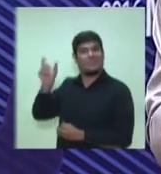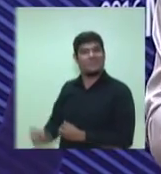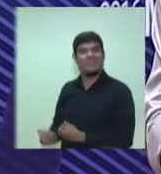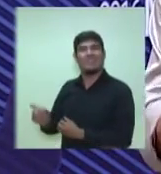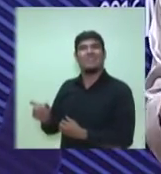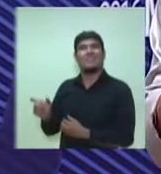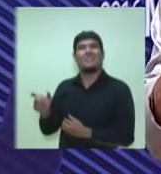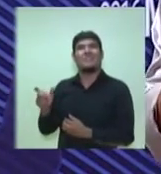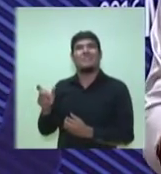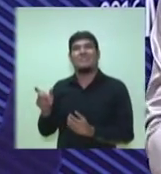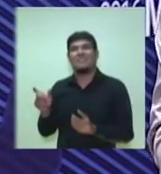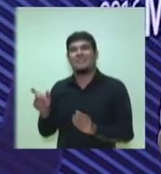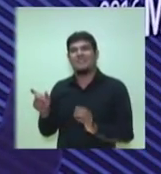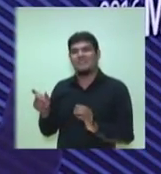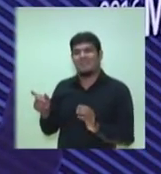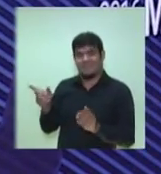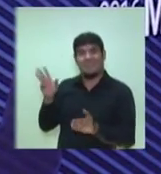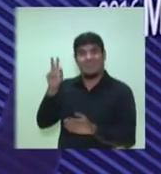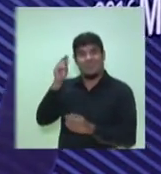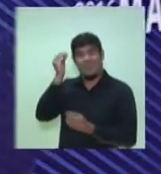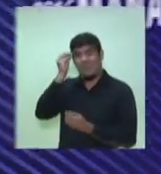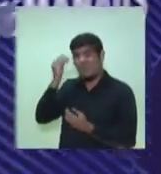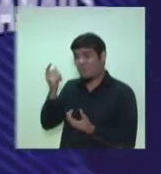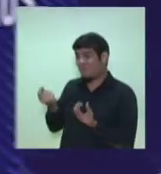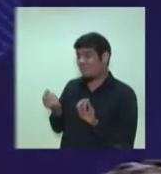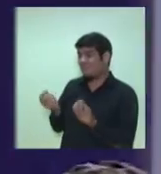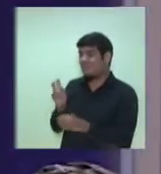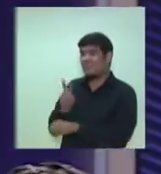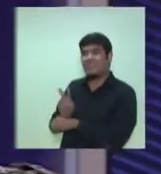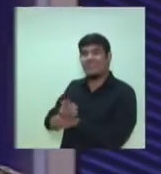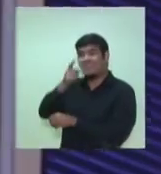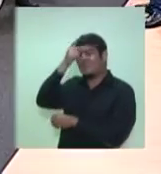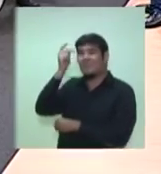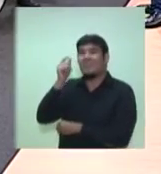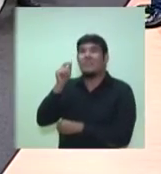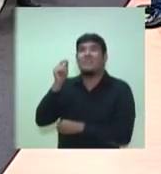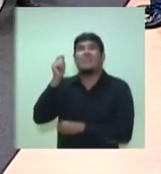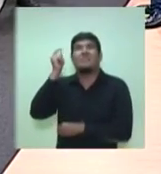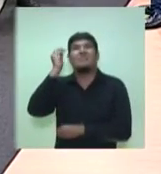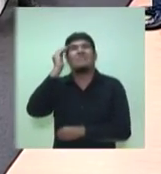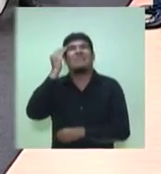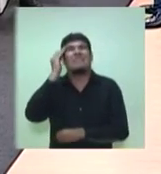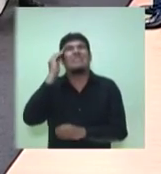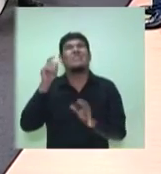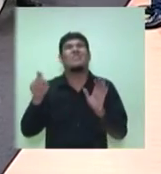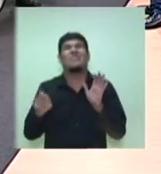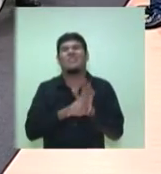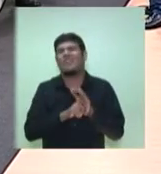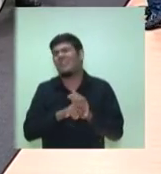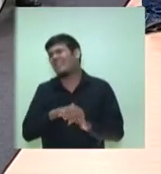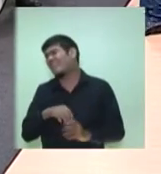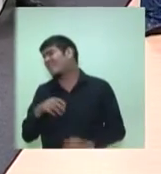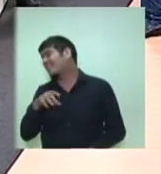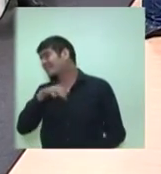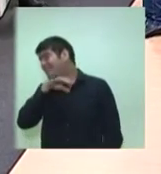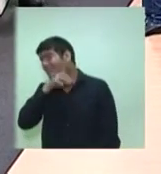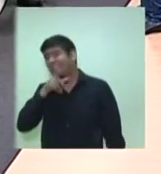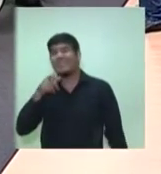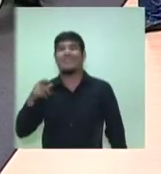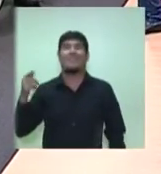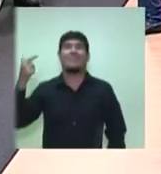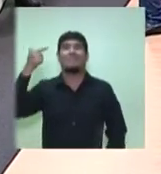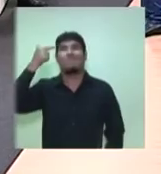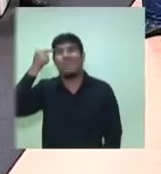o seu destino nas suas próprias mãos. Eu entendo que as drogas são um mal terrível, que mutilam, que matam,